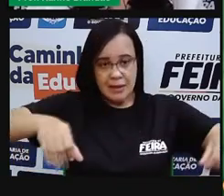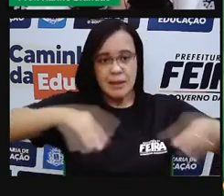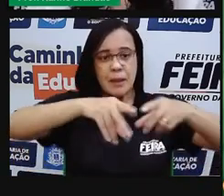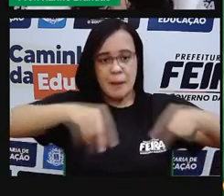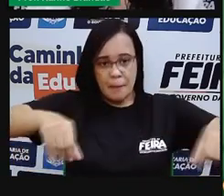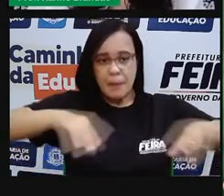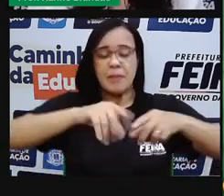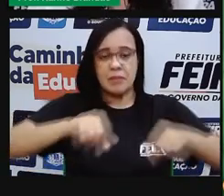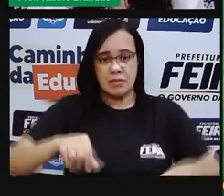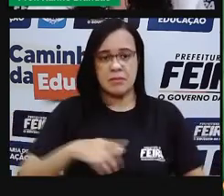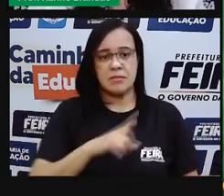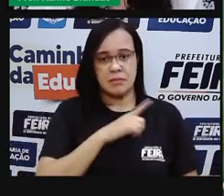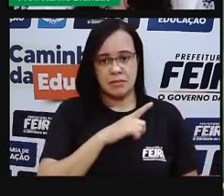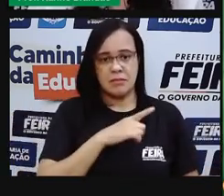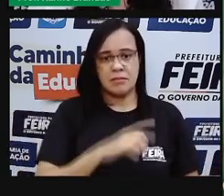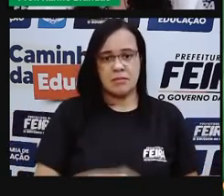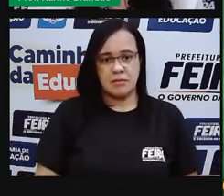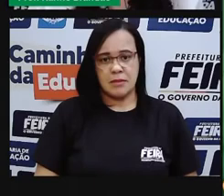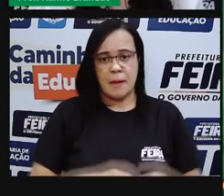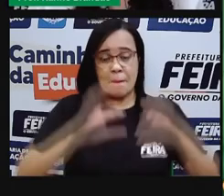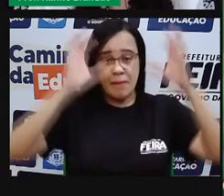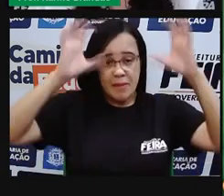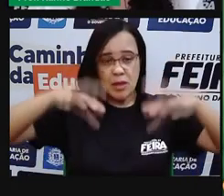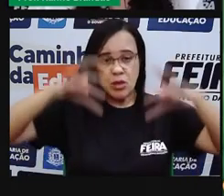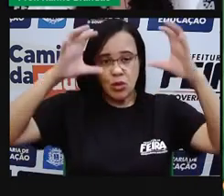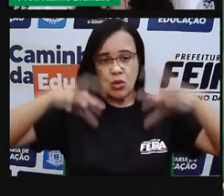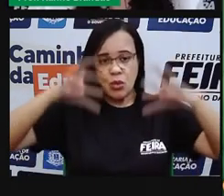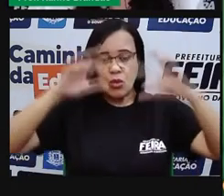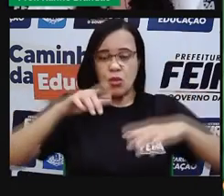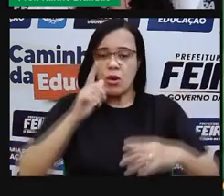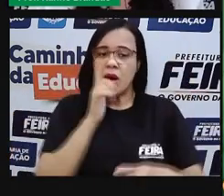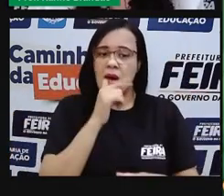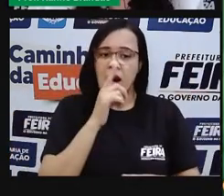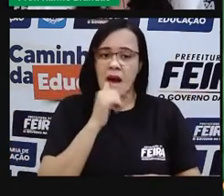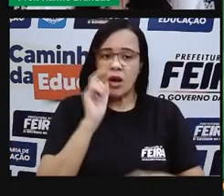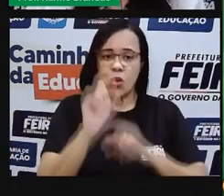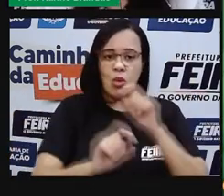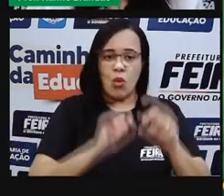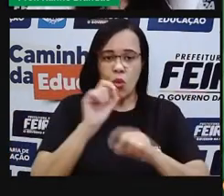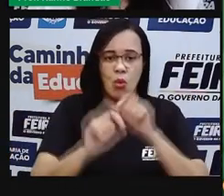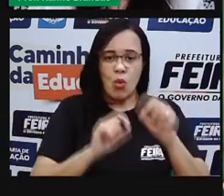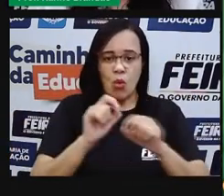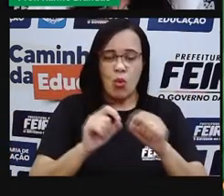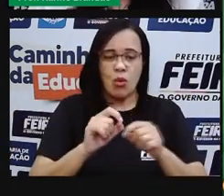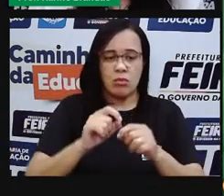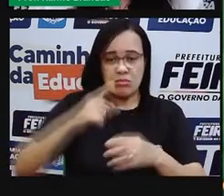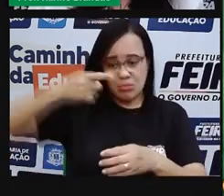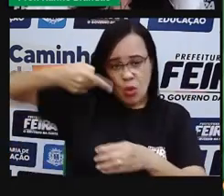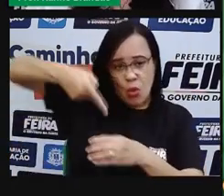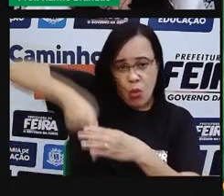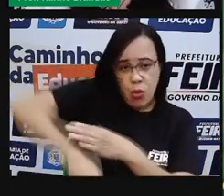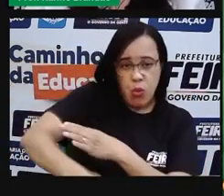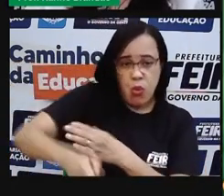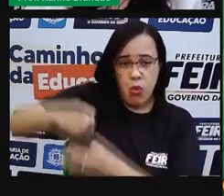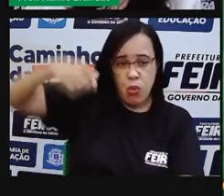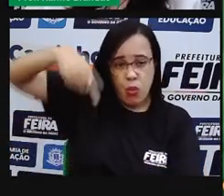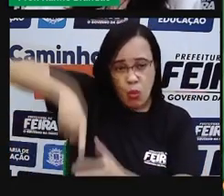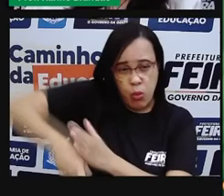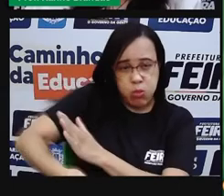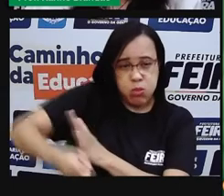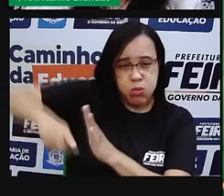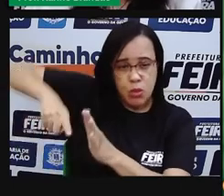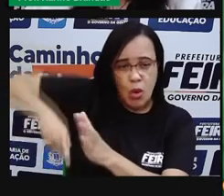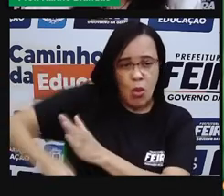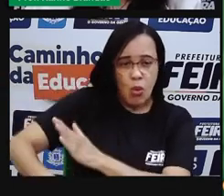vai ser a chamada água, o quê? Água subterrânea, certo? E aí,